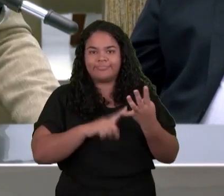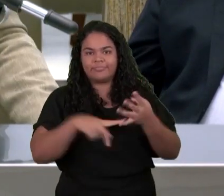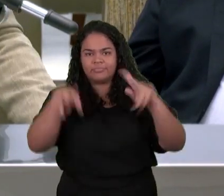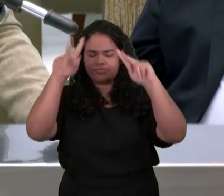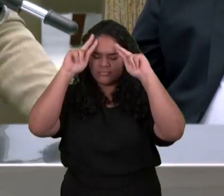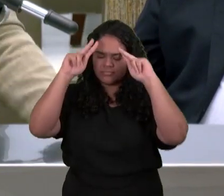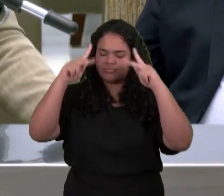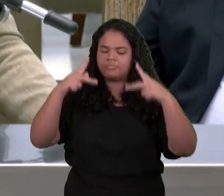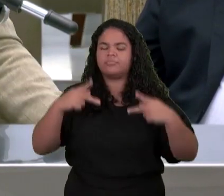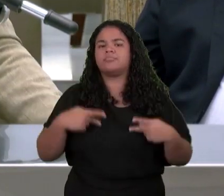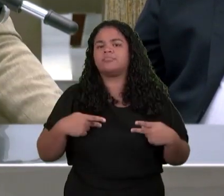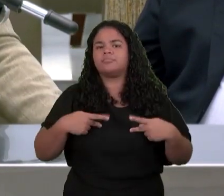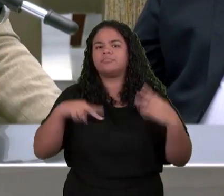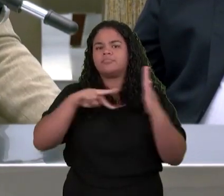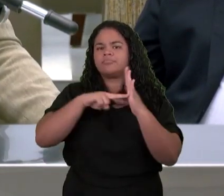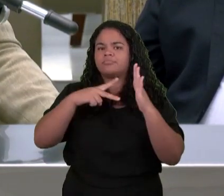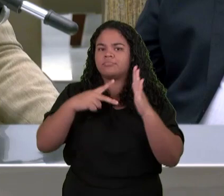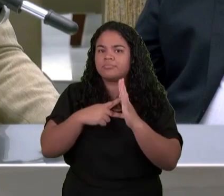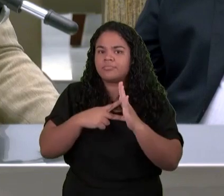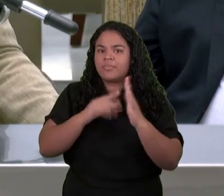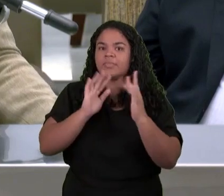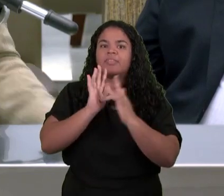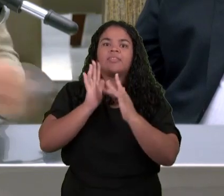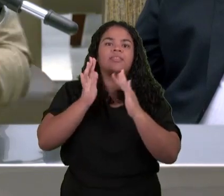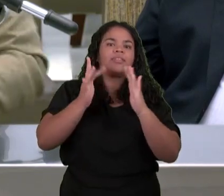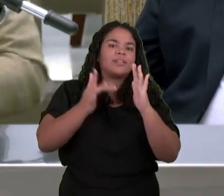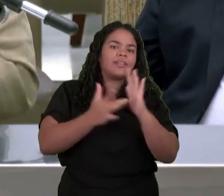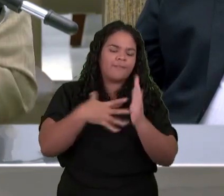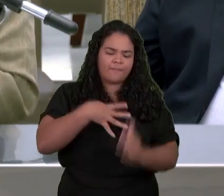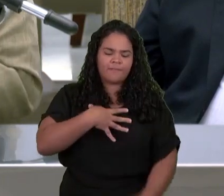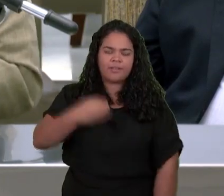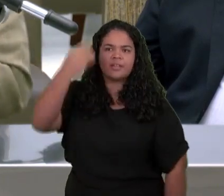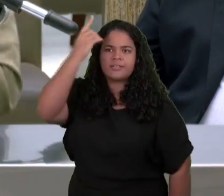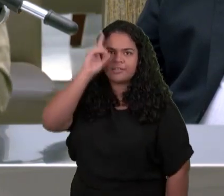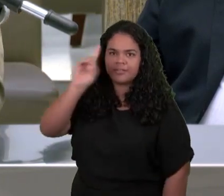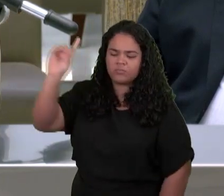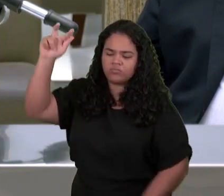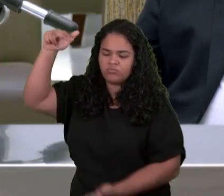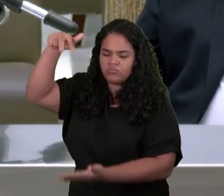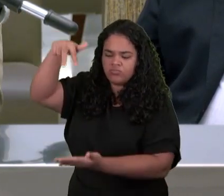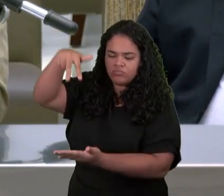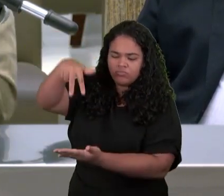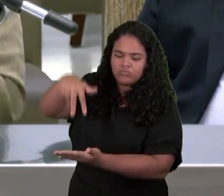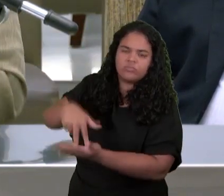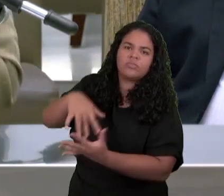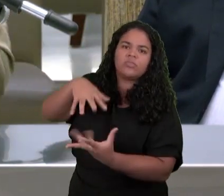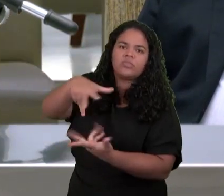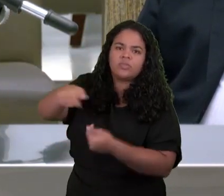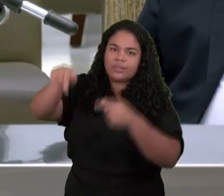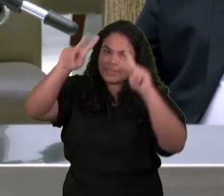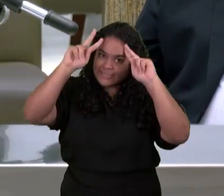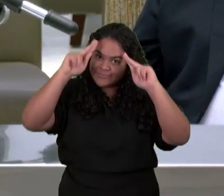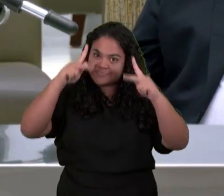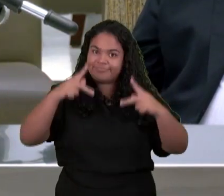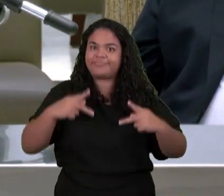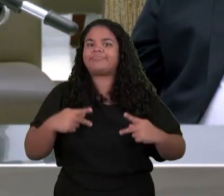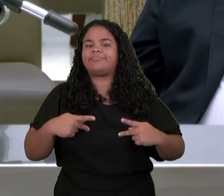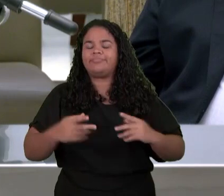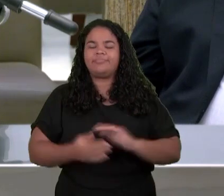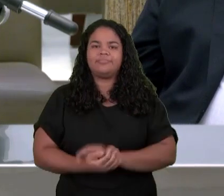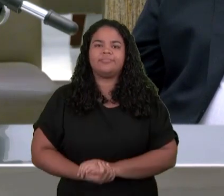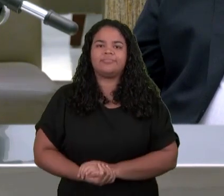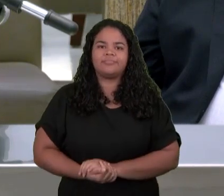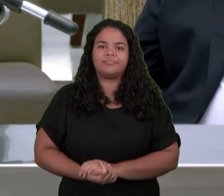Apontando Jesus Como verbo Encarnado No evangelho Escrito por João Quando